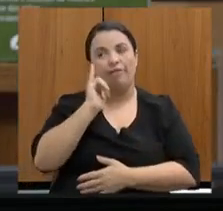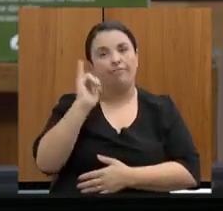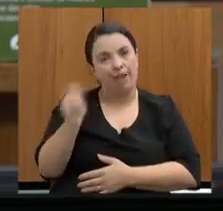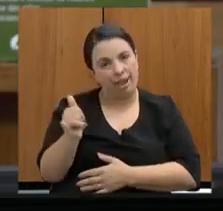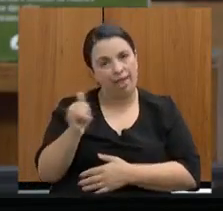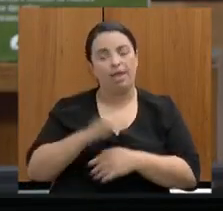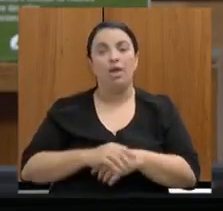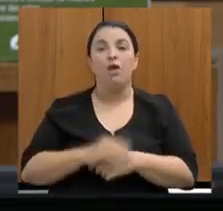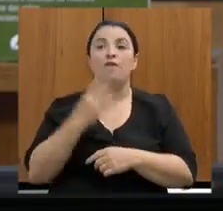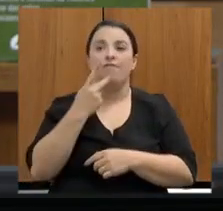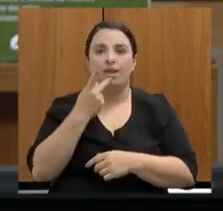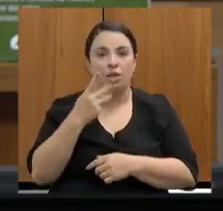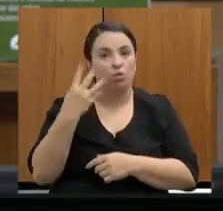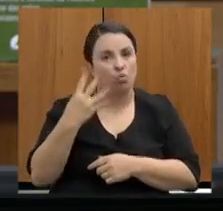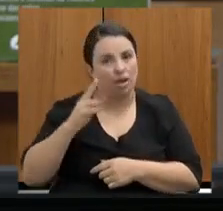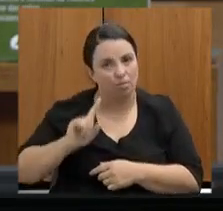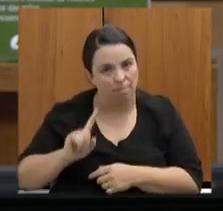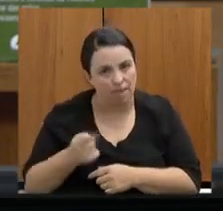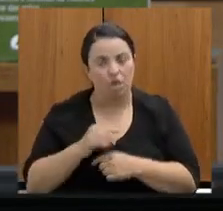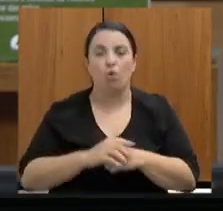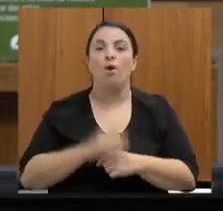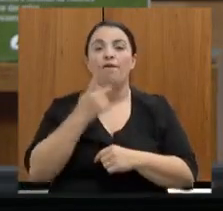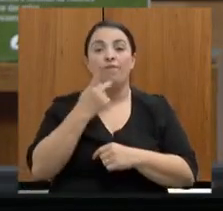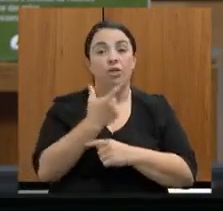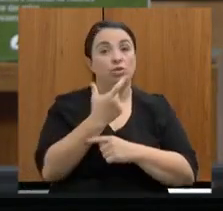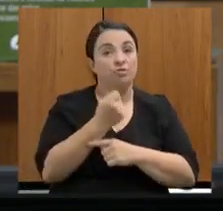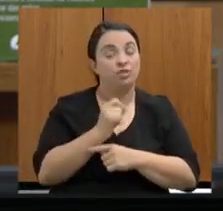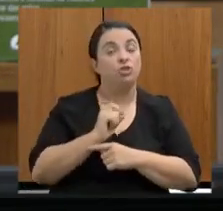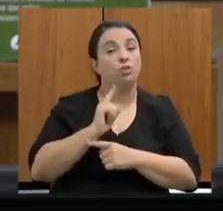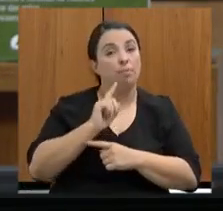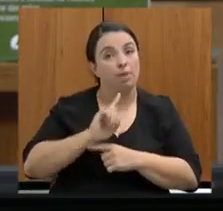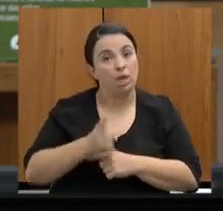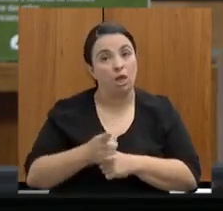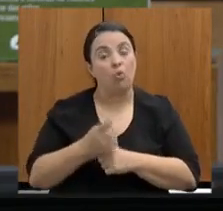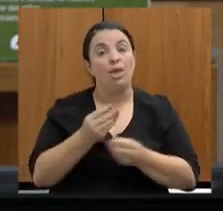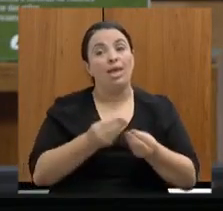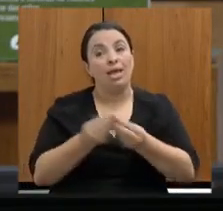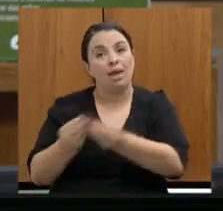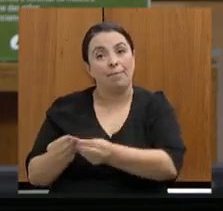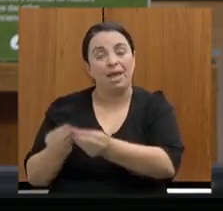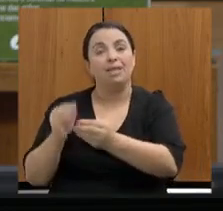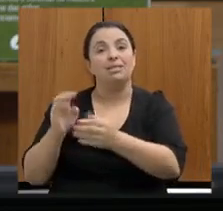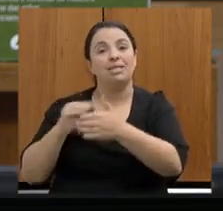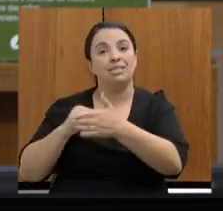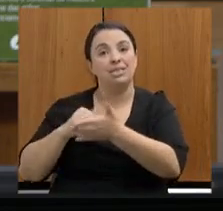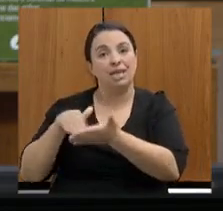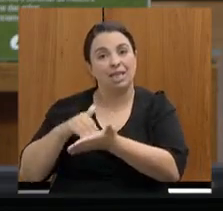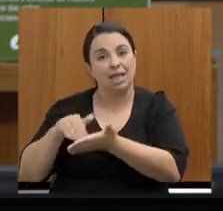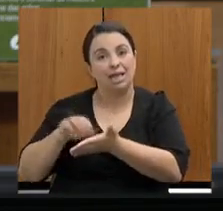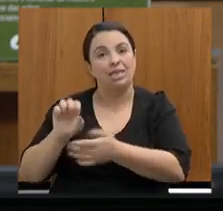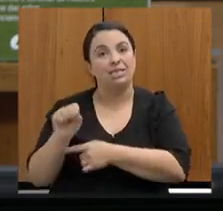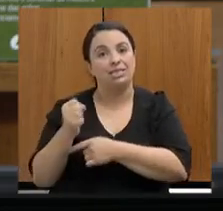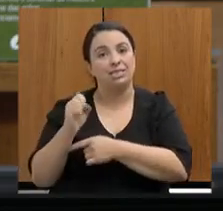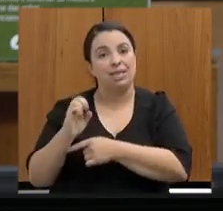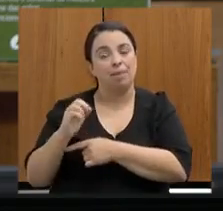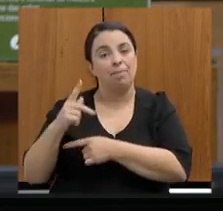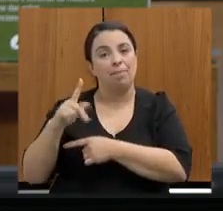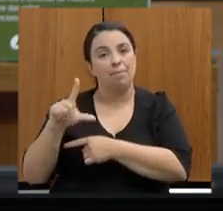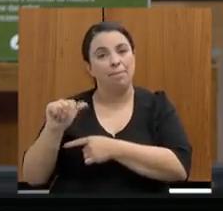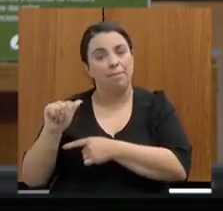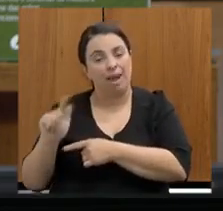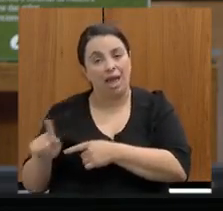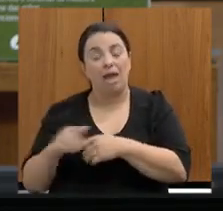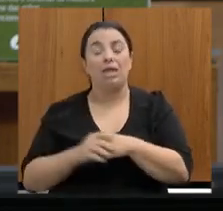eu lhe falei dos 20 mil encaminhados a CEPLAG, a secretária Luísa está vindo nos próximos dias, acredito que ela já consiga trazer